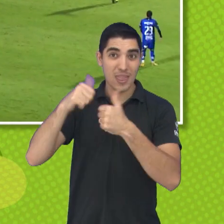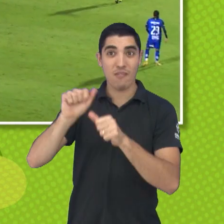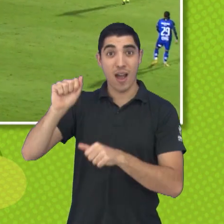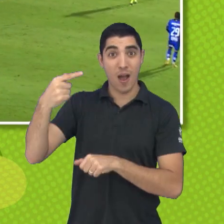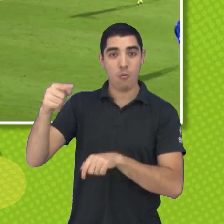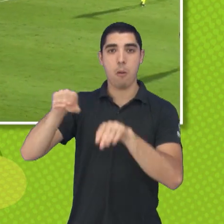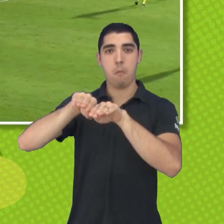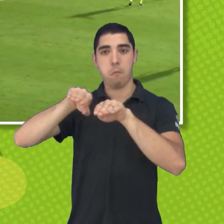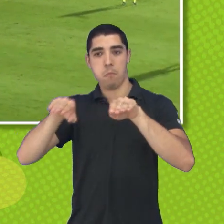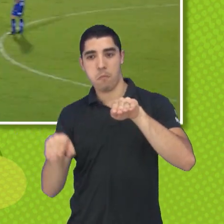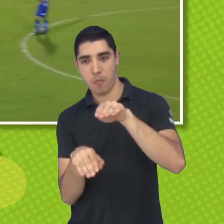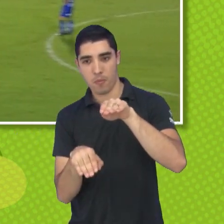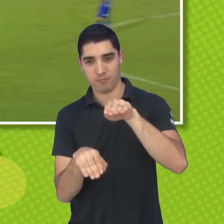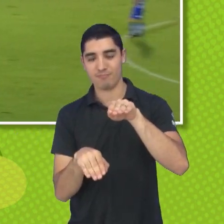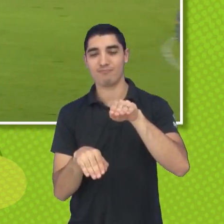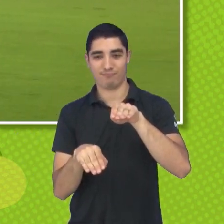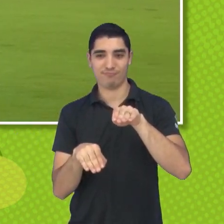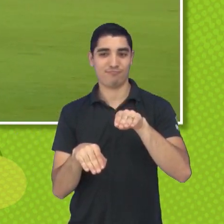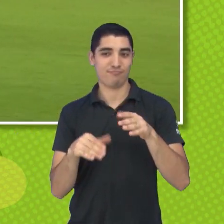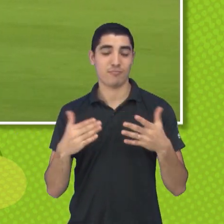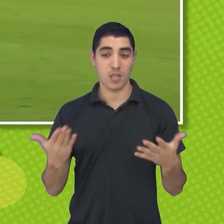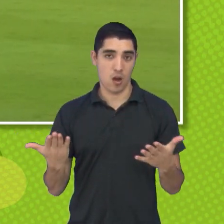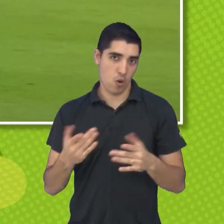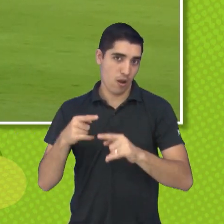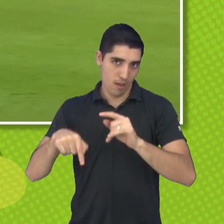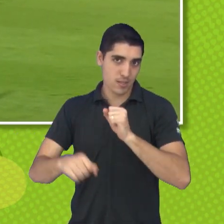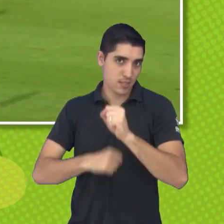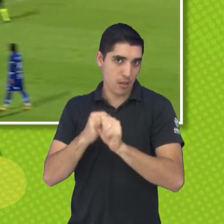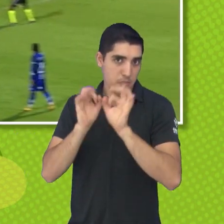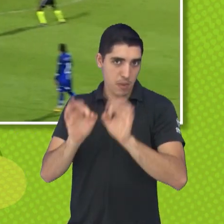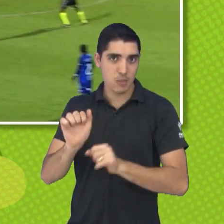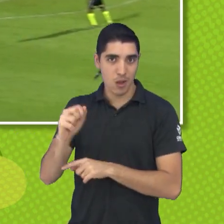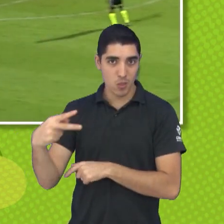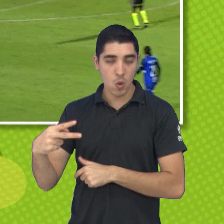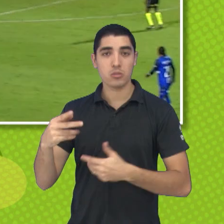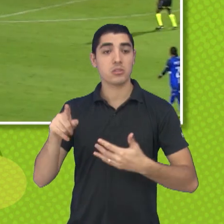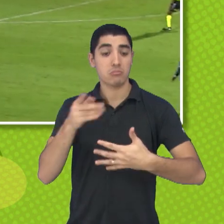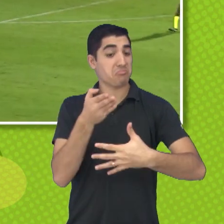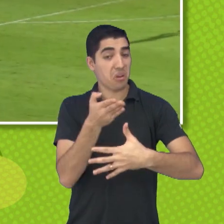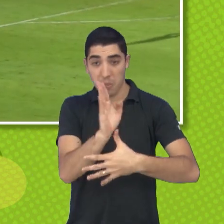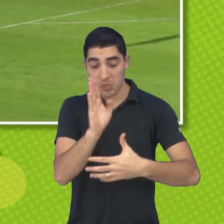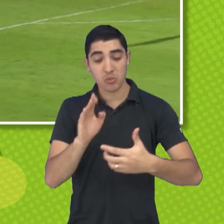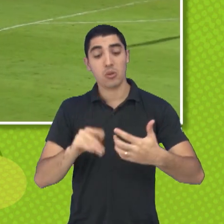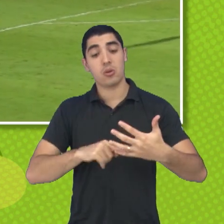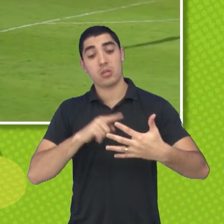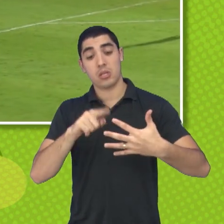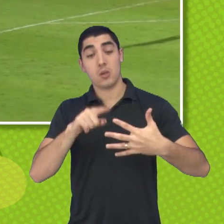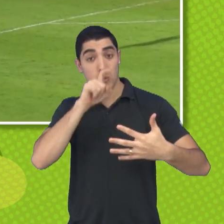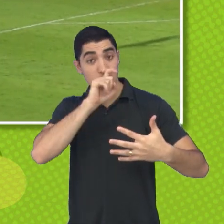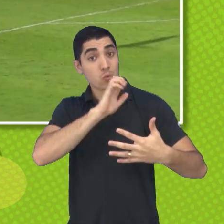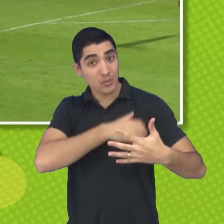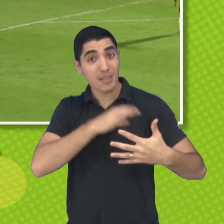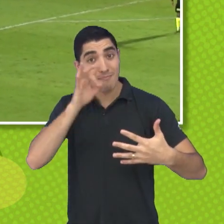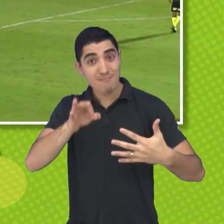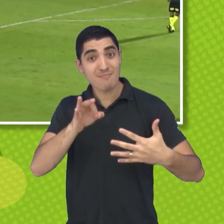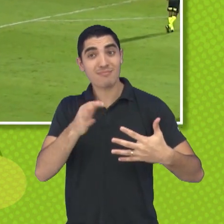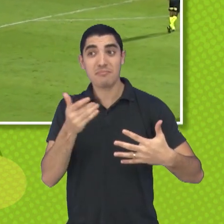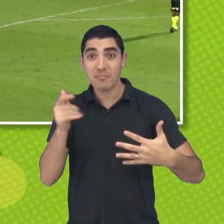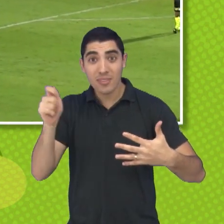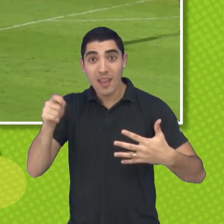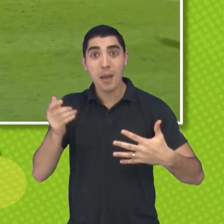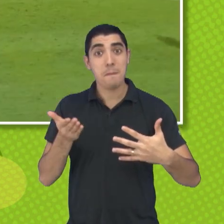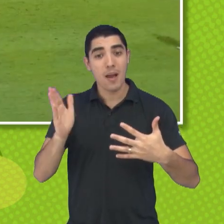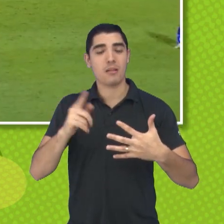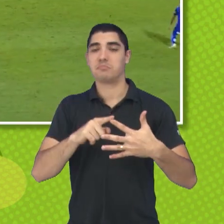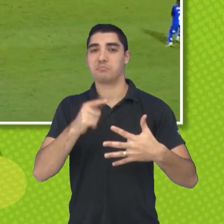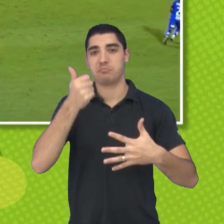jogaram essa série A2 e acabaram esses times não classificando. E o São José também, que era um dos favoritos ali, liderou boa parte